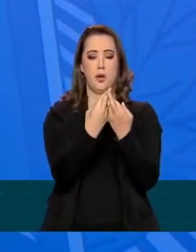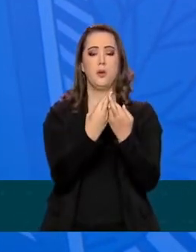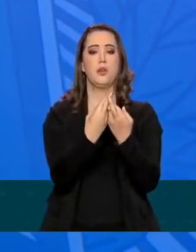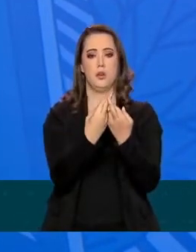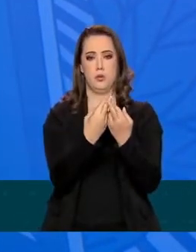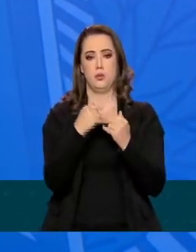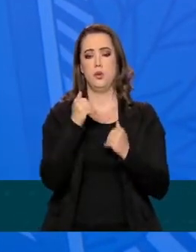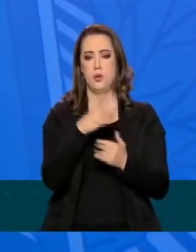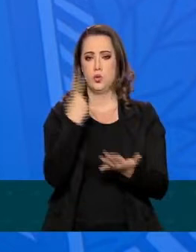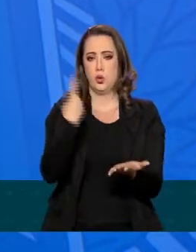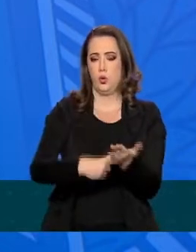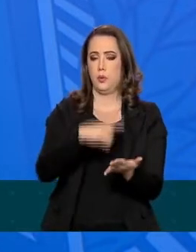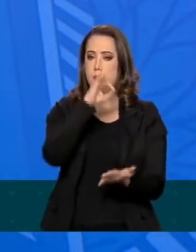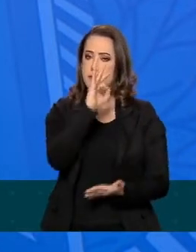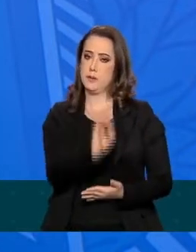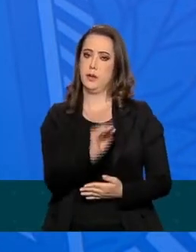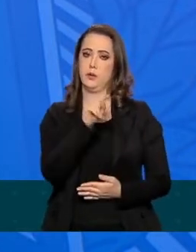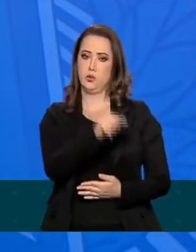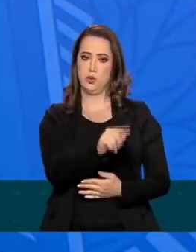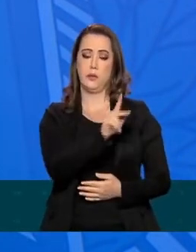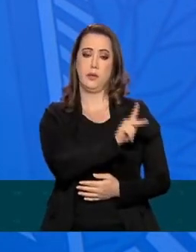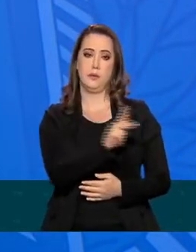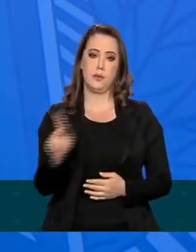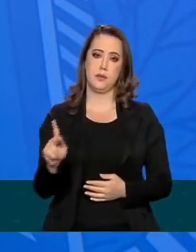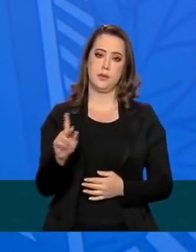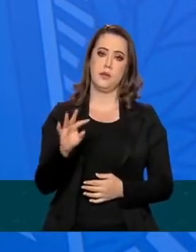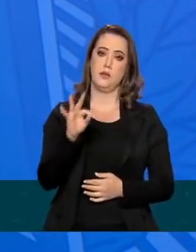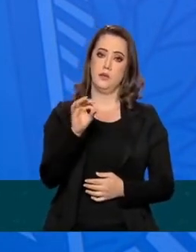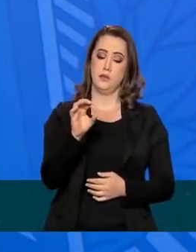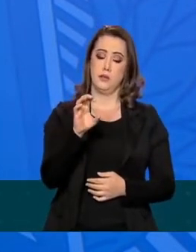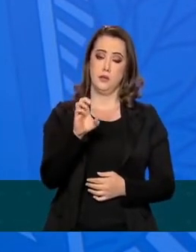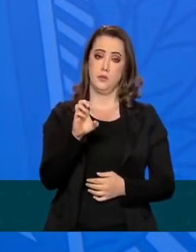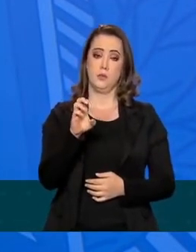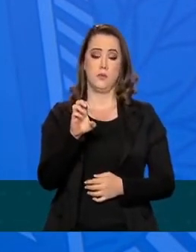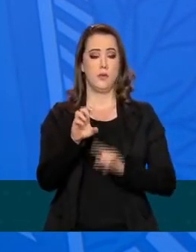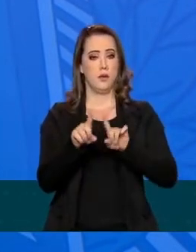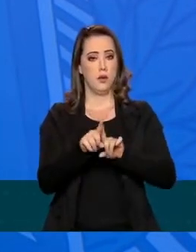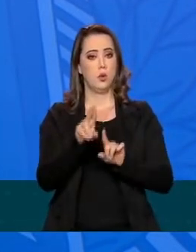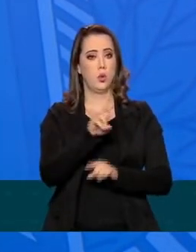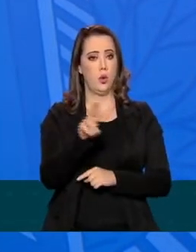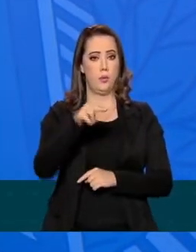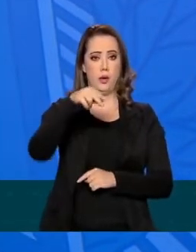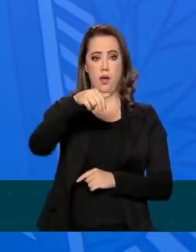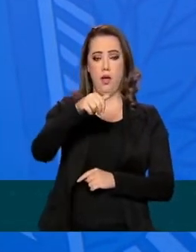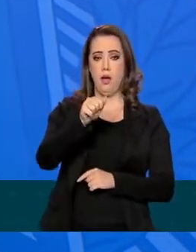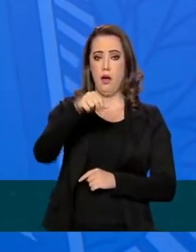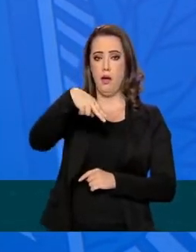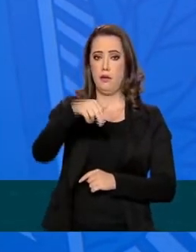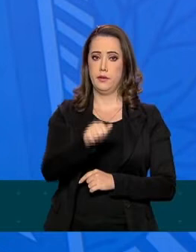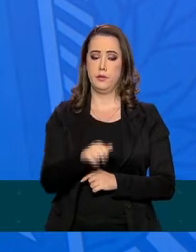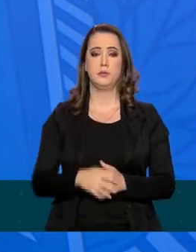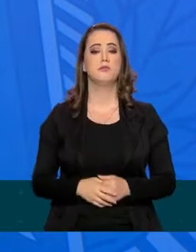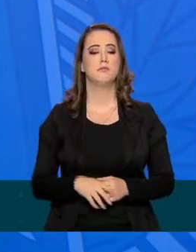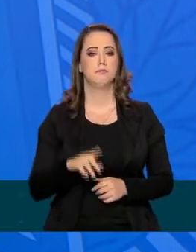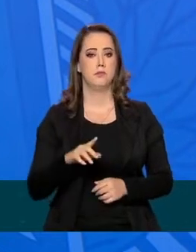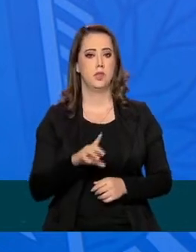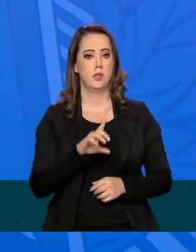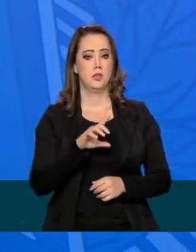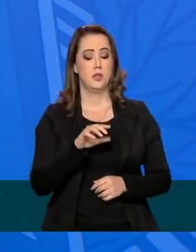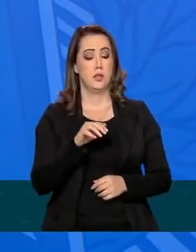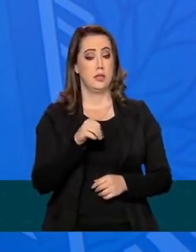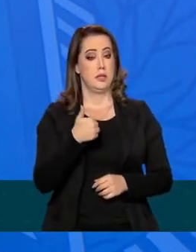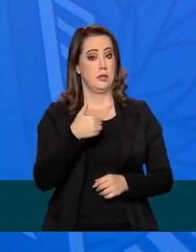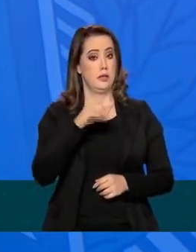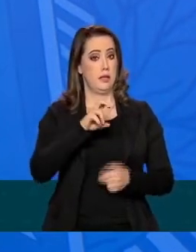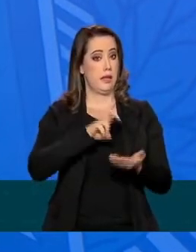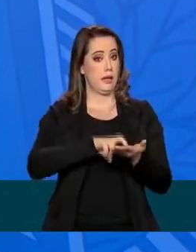foi agendado pela presidente da corte, Ana Raiz. 10 horas, 18 de agosto. Então,